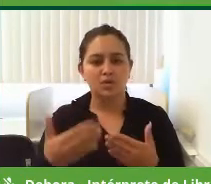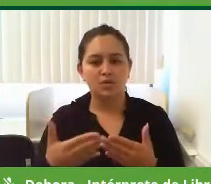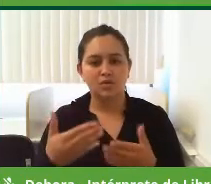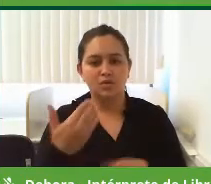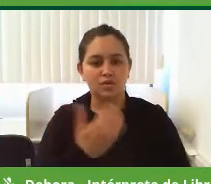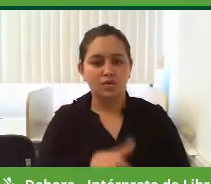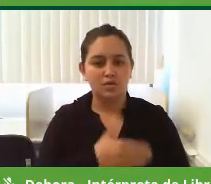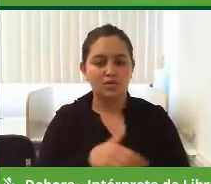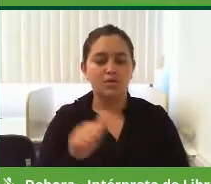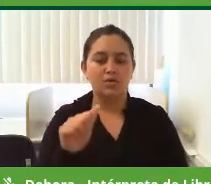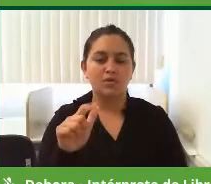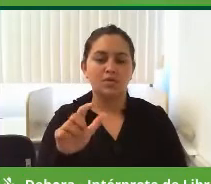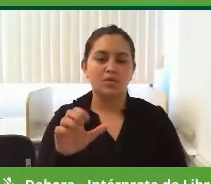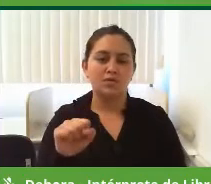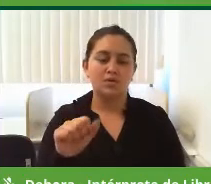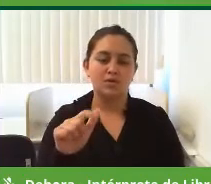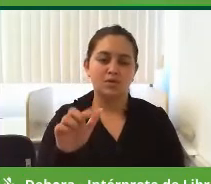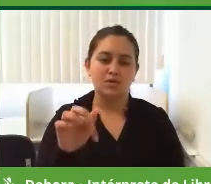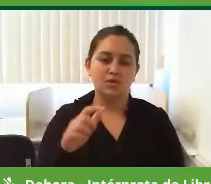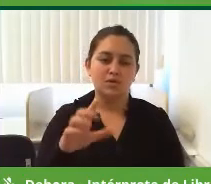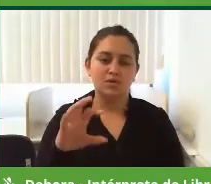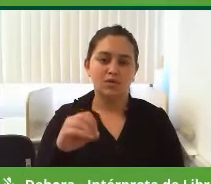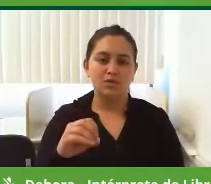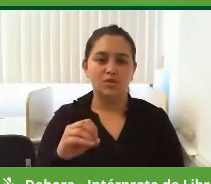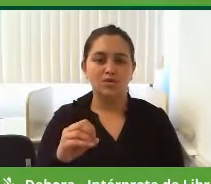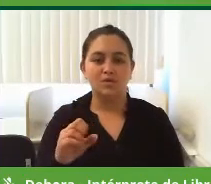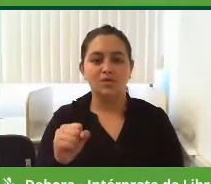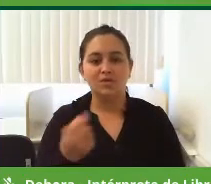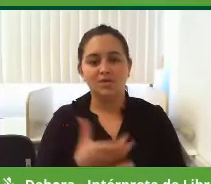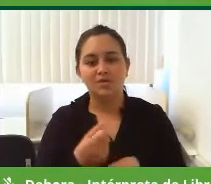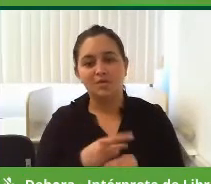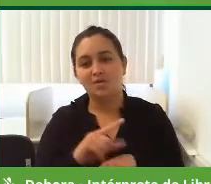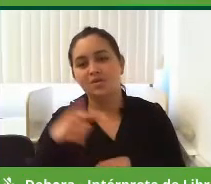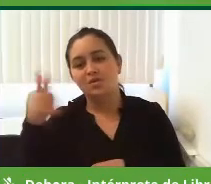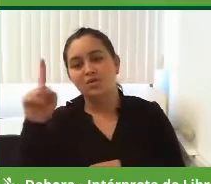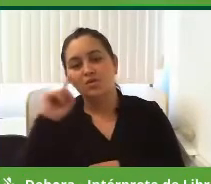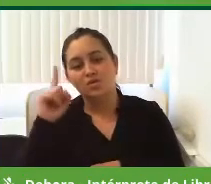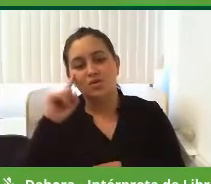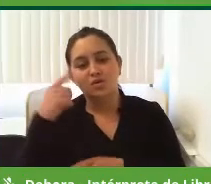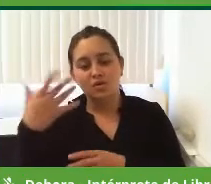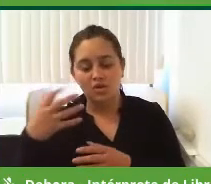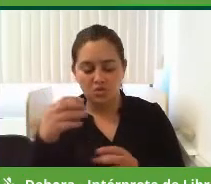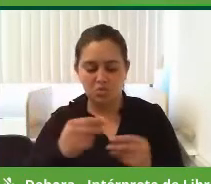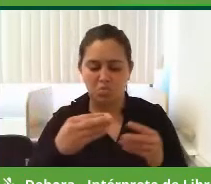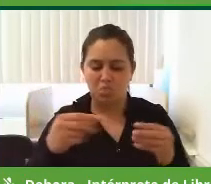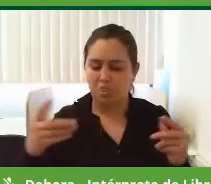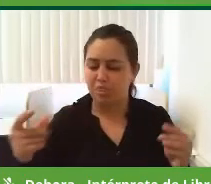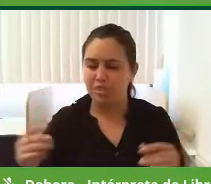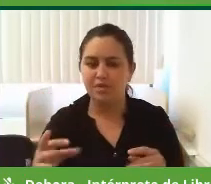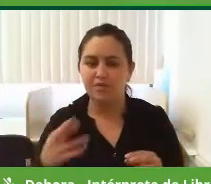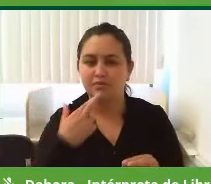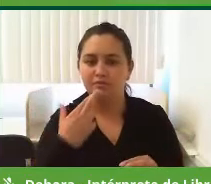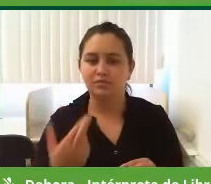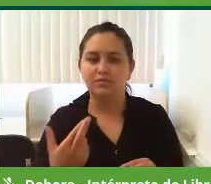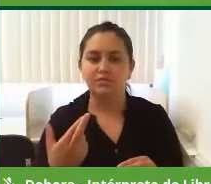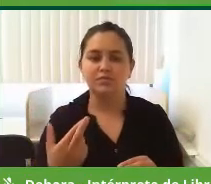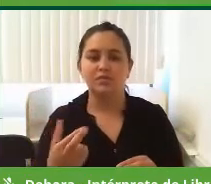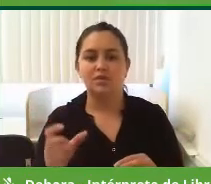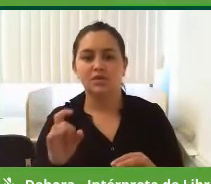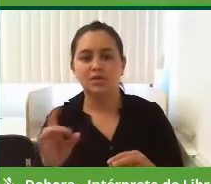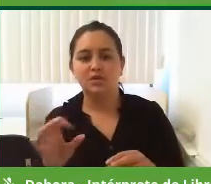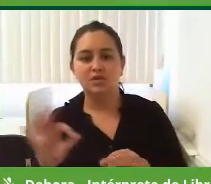rua é asfaltada, a Samai não quebre tudo no dia seguinte, se a resposta for, é só